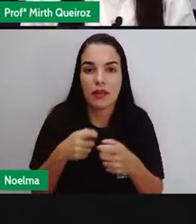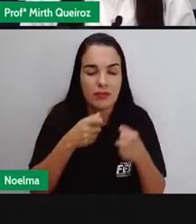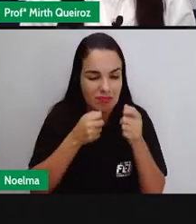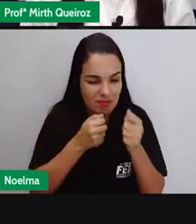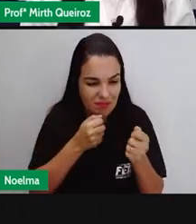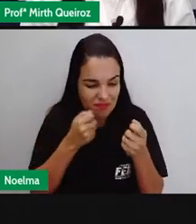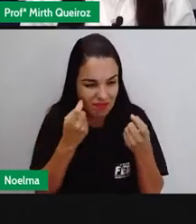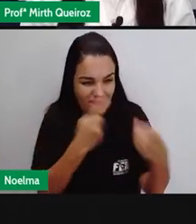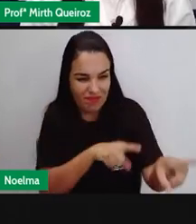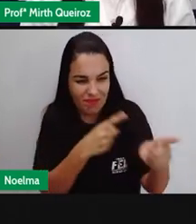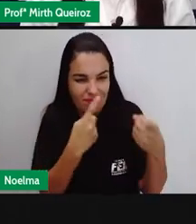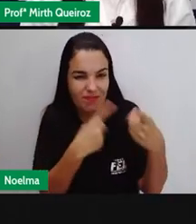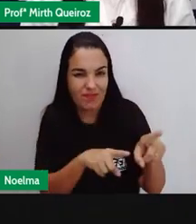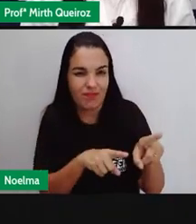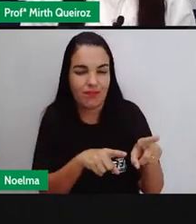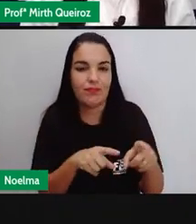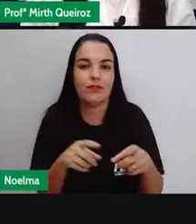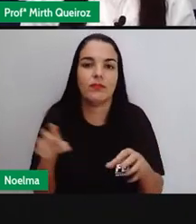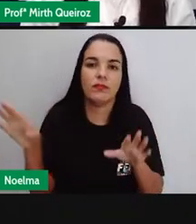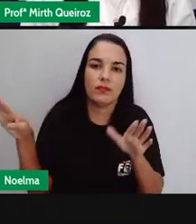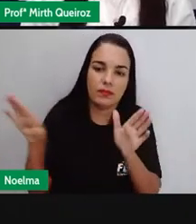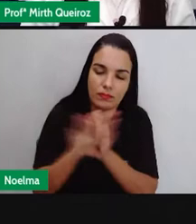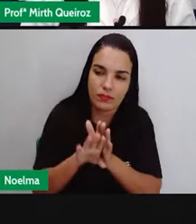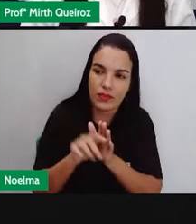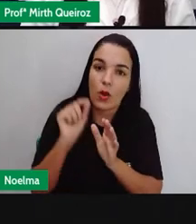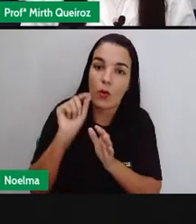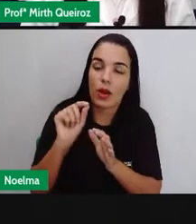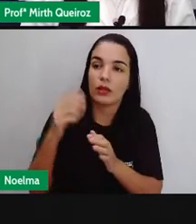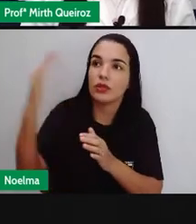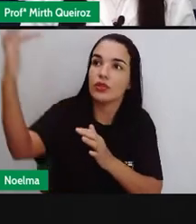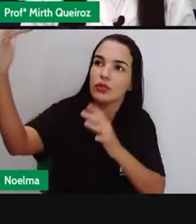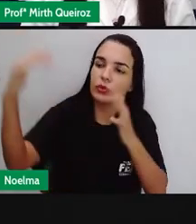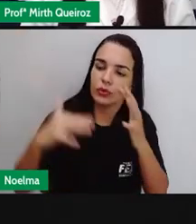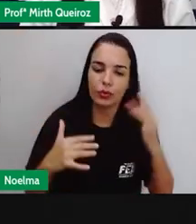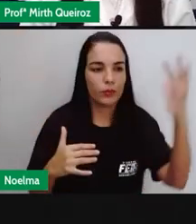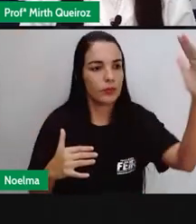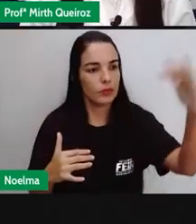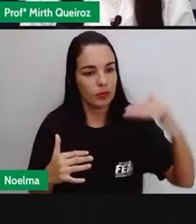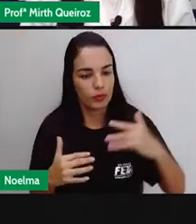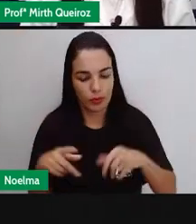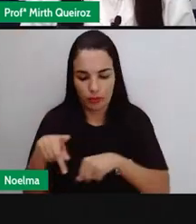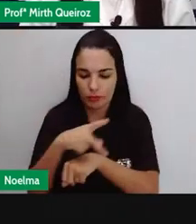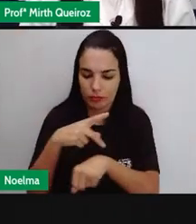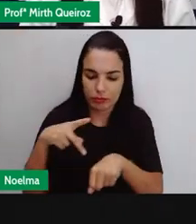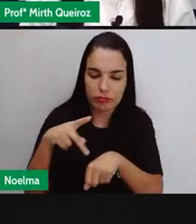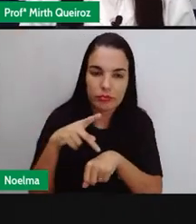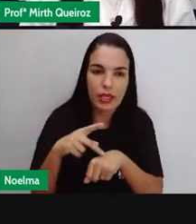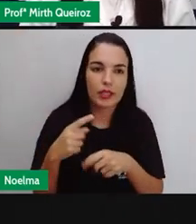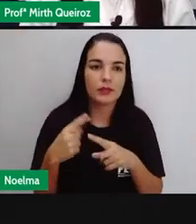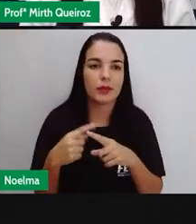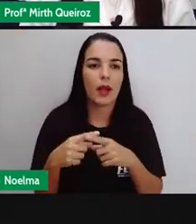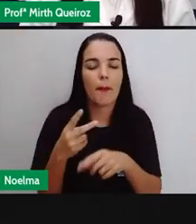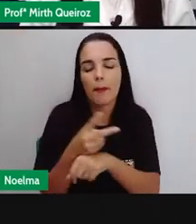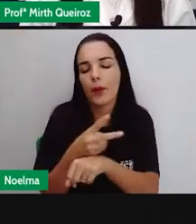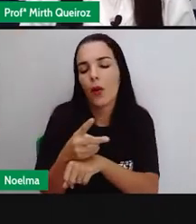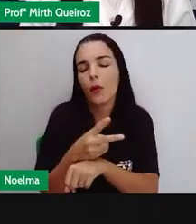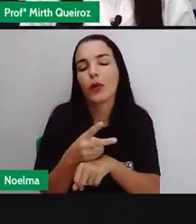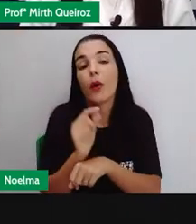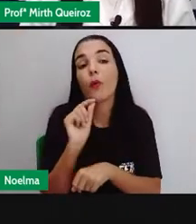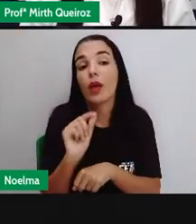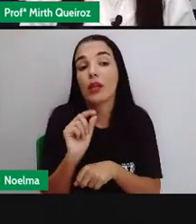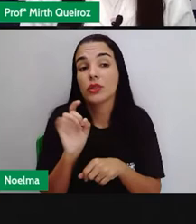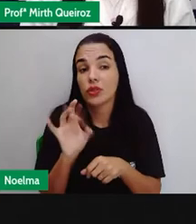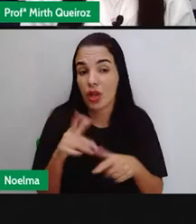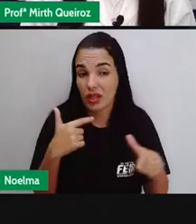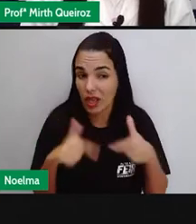autoritários. Uma pródice para vocês, então eles viam, eles imigravam para o Brasil à procura não somente